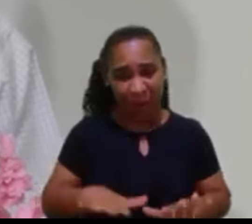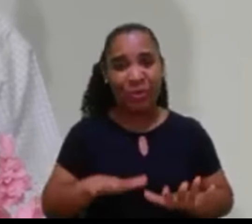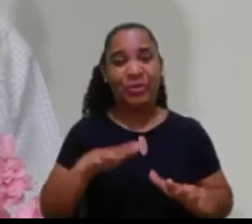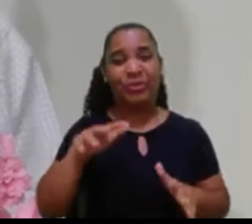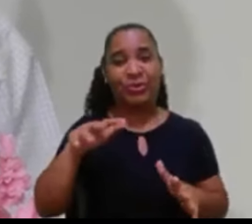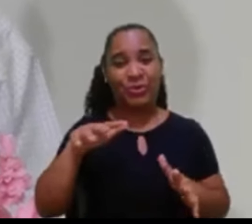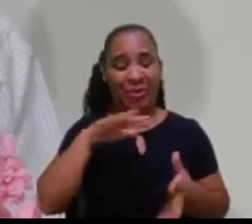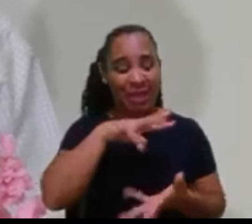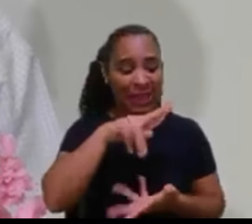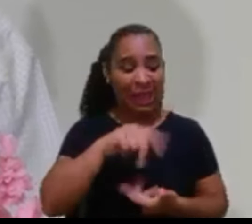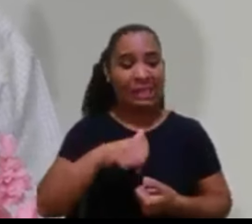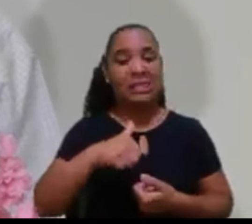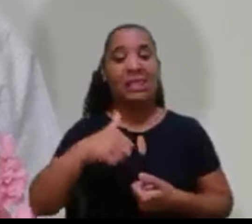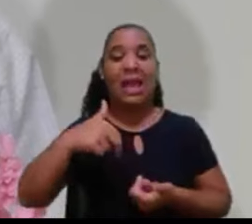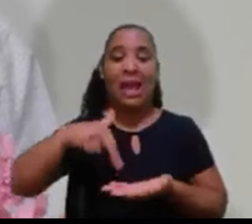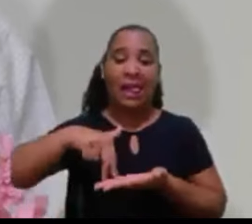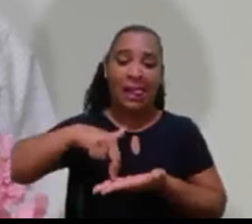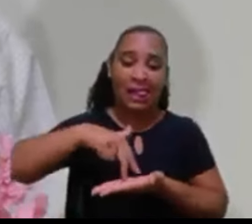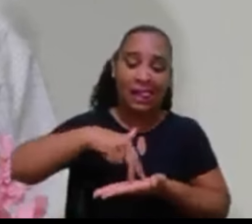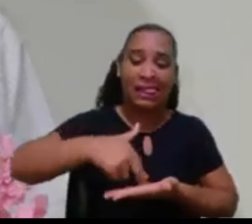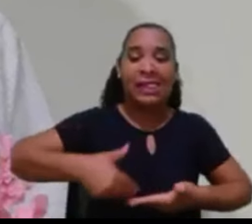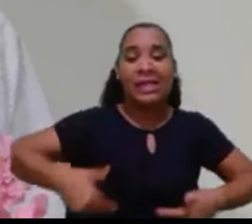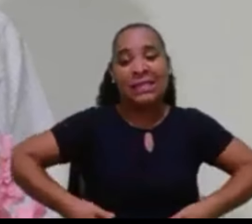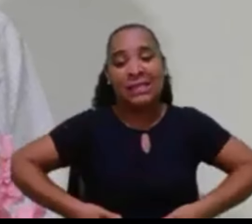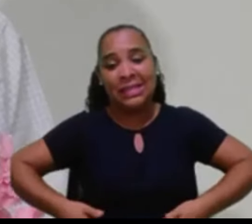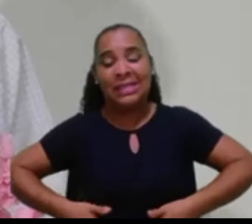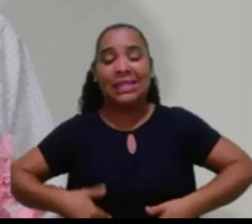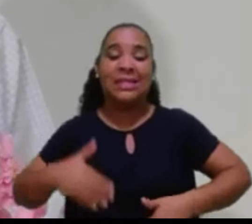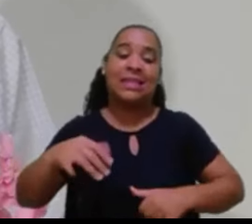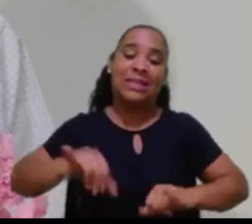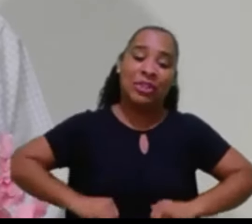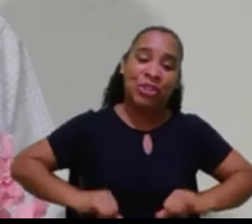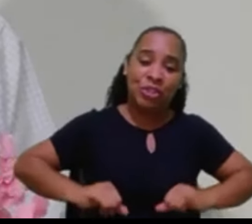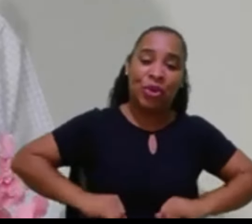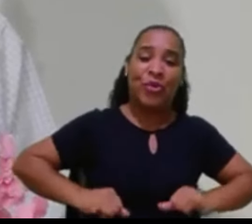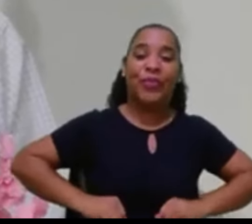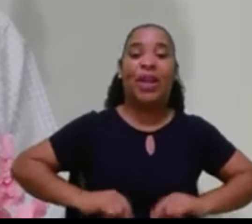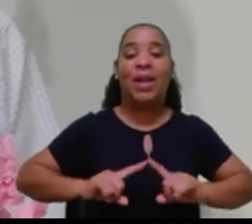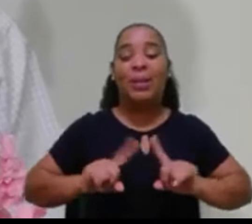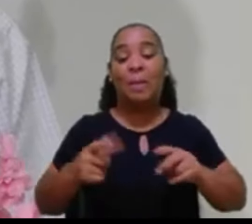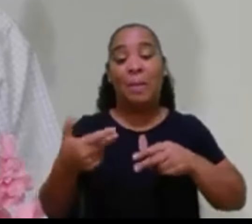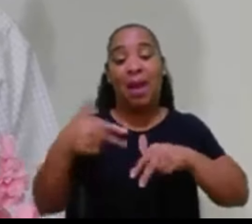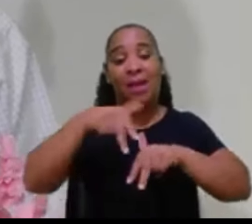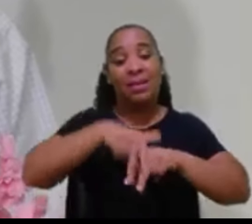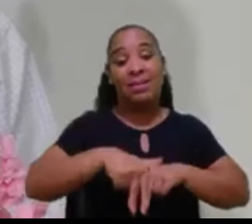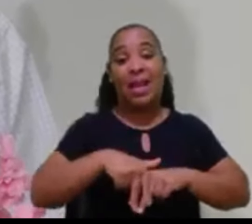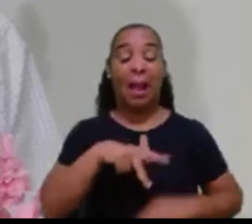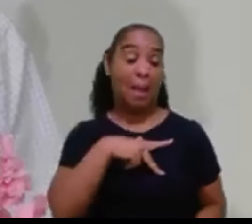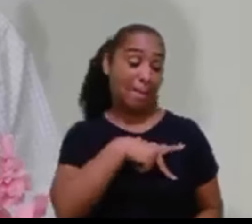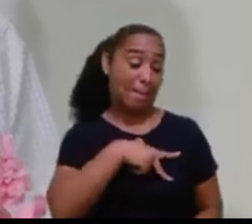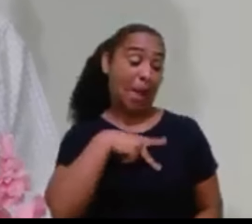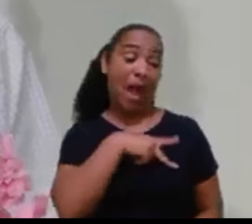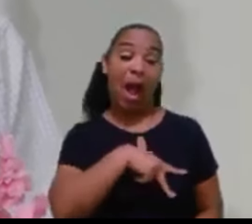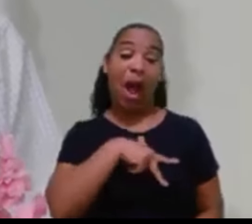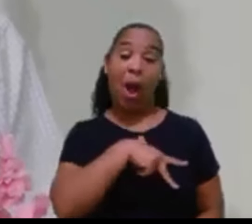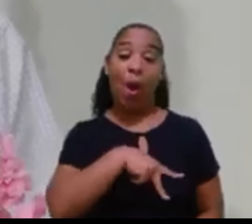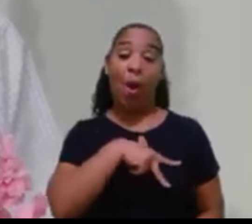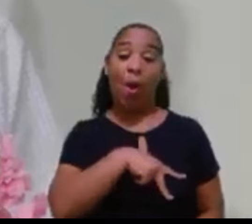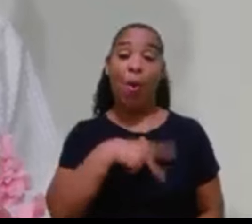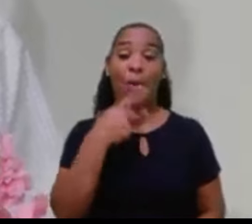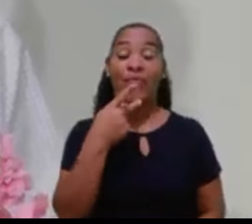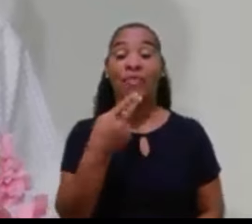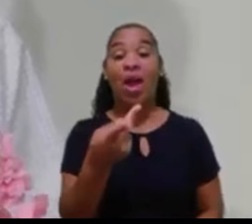descalços, joelho desconjuntado, expressão do apóstolo Paulo. É evoluindo para aquele que é a